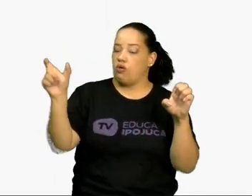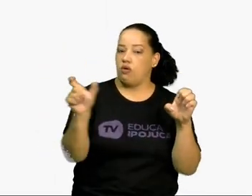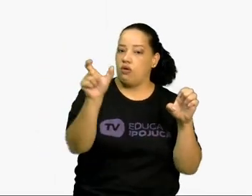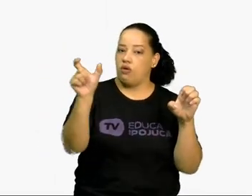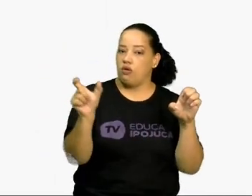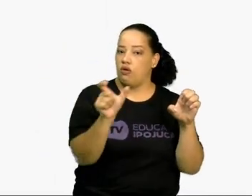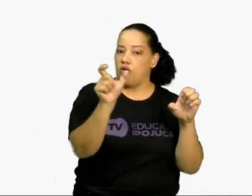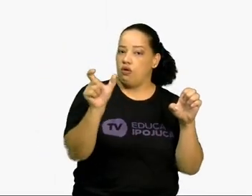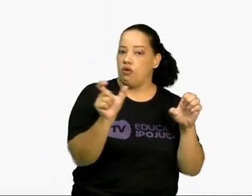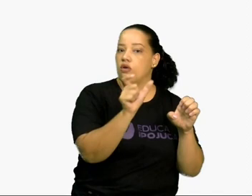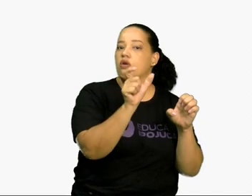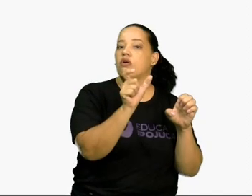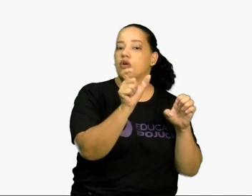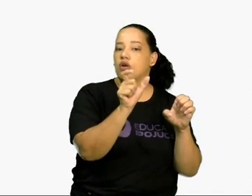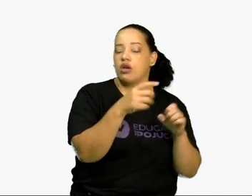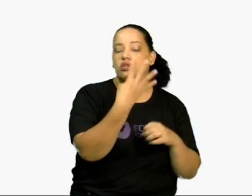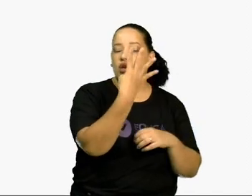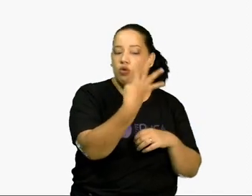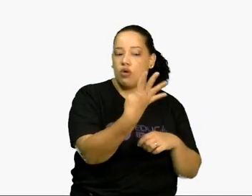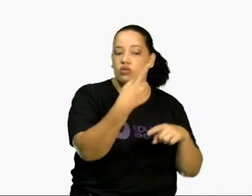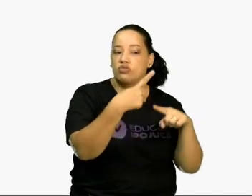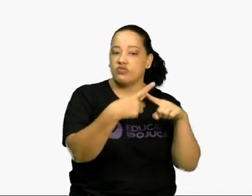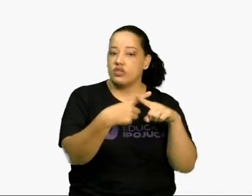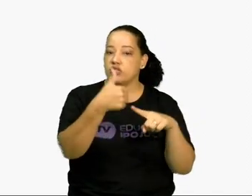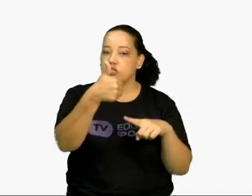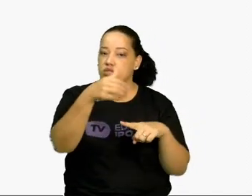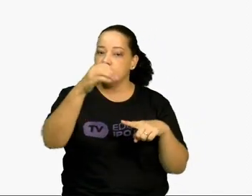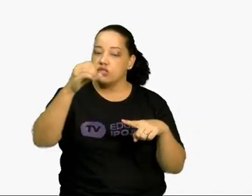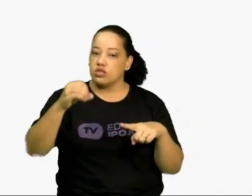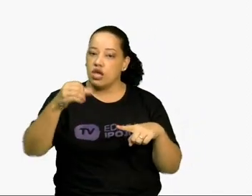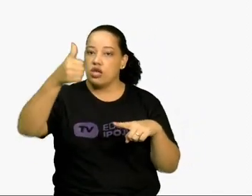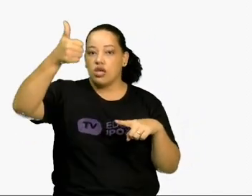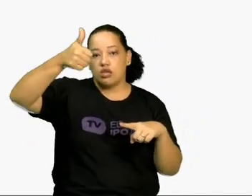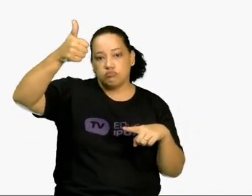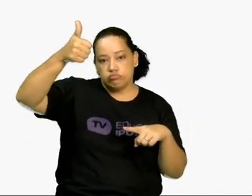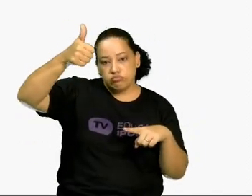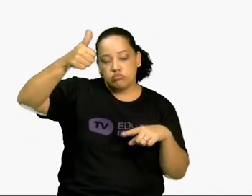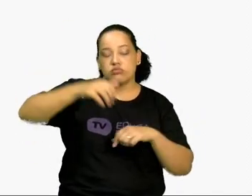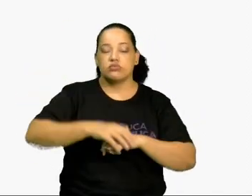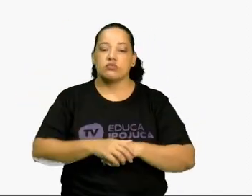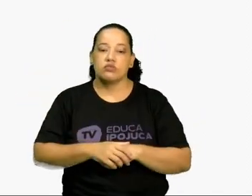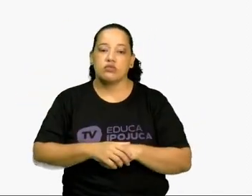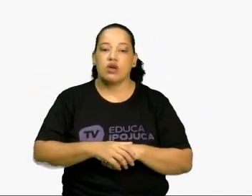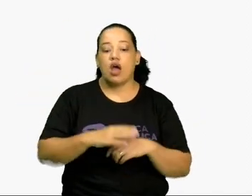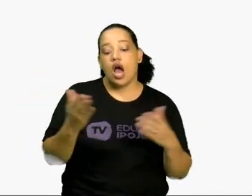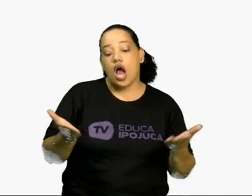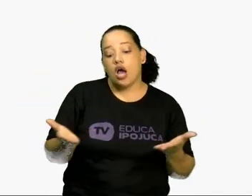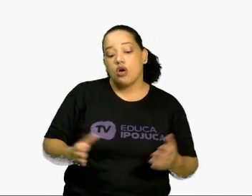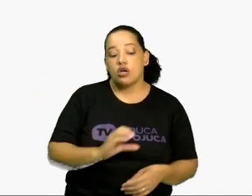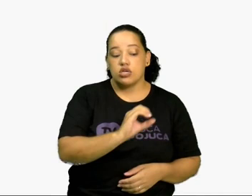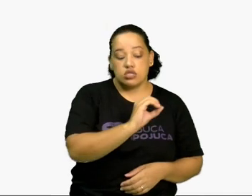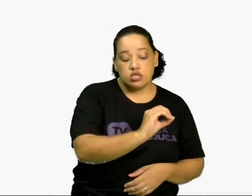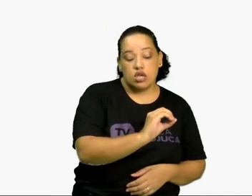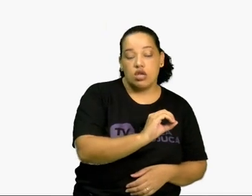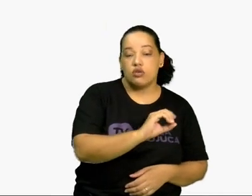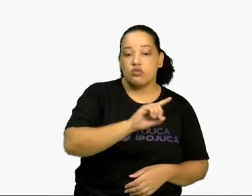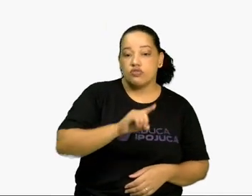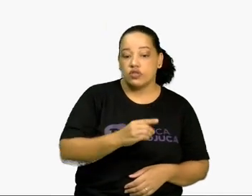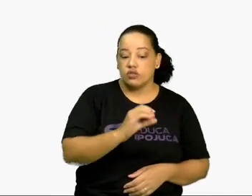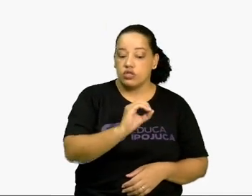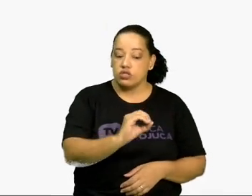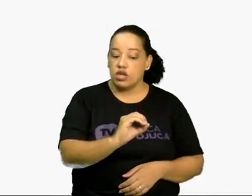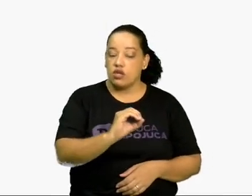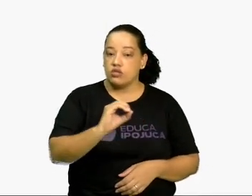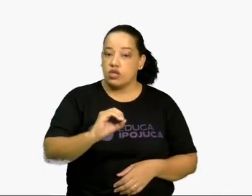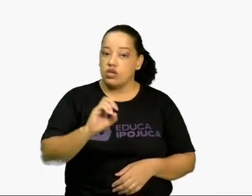vezes 10 elevado à décima primeira potência. Agora, 0,005 será